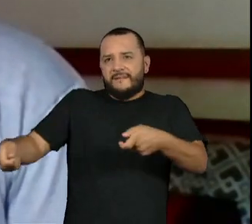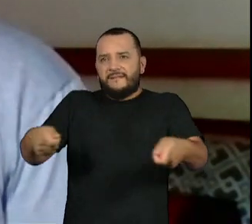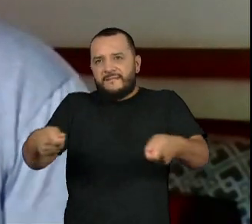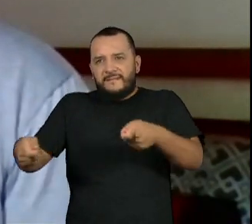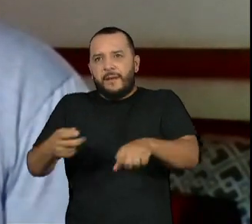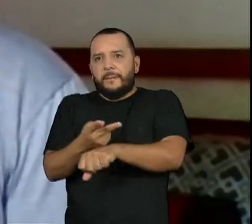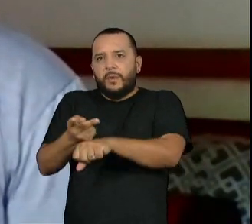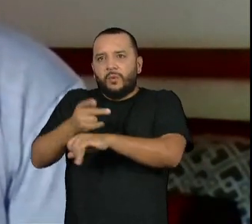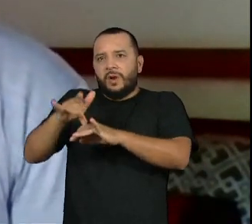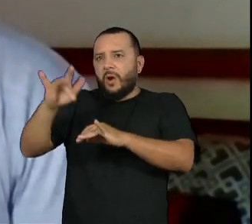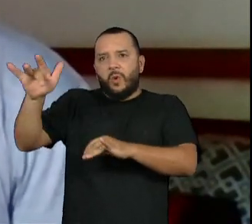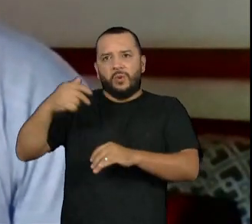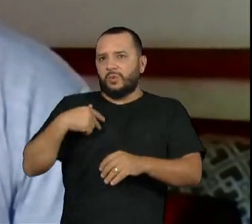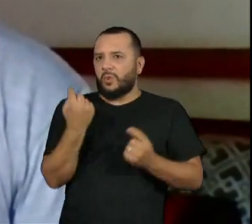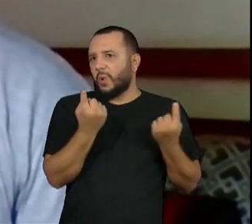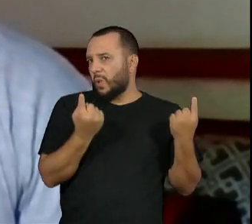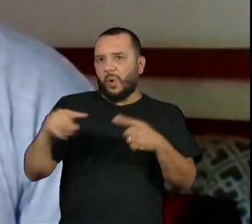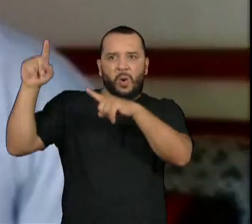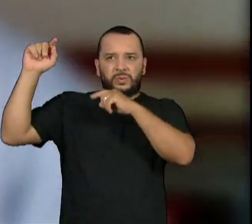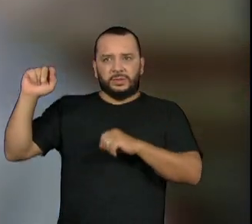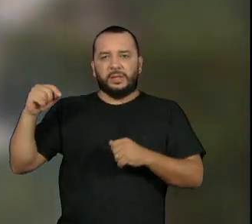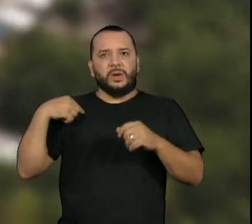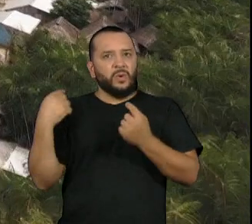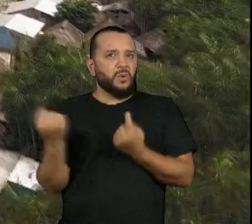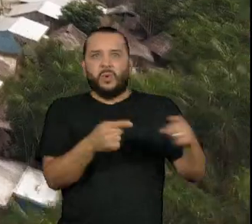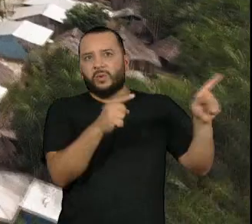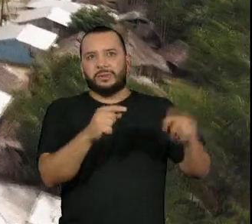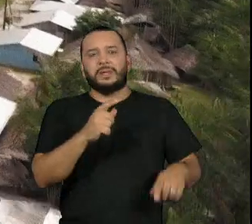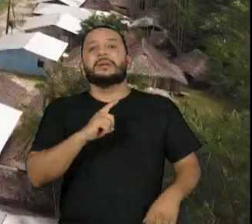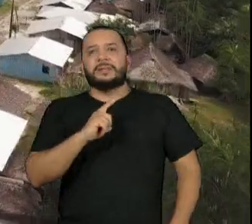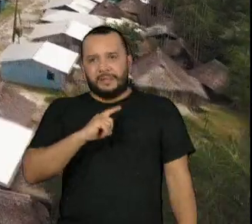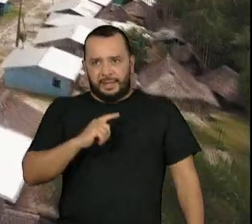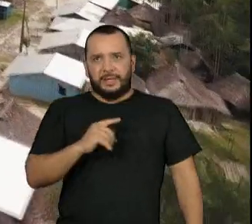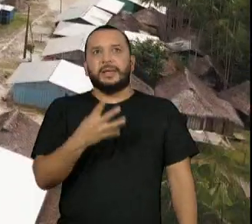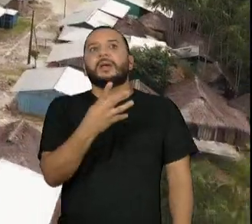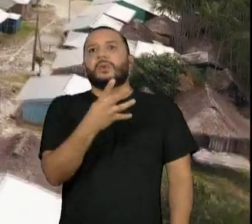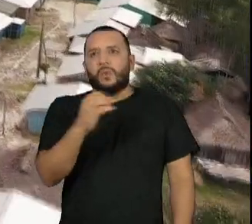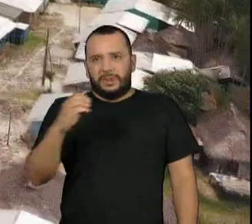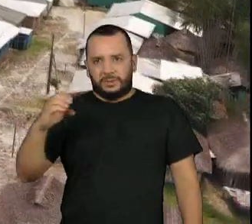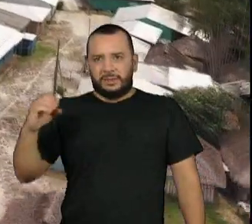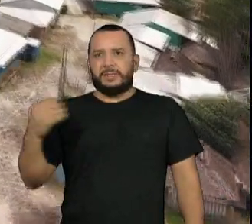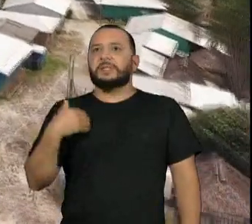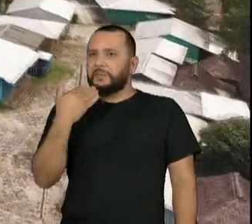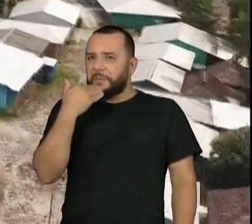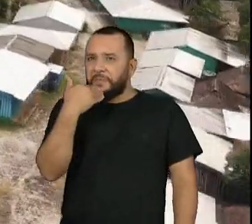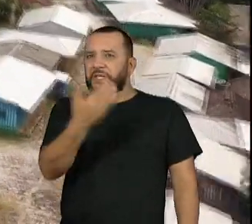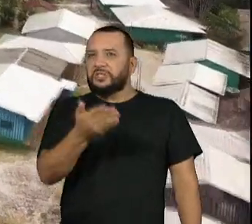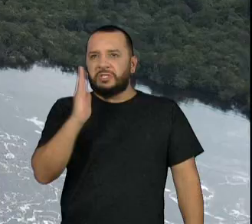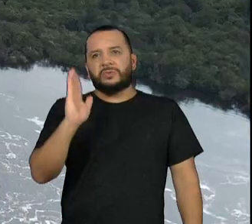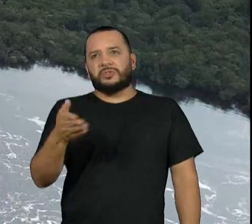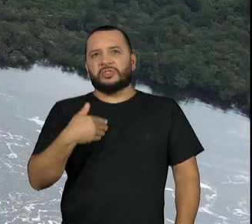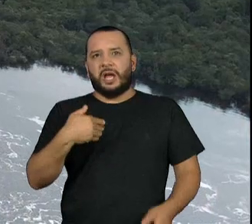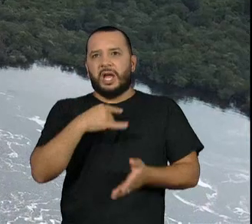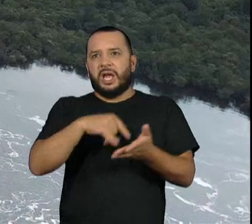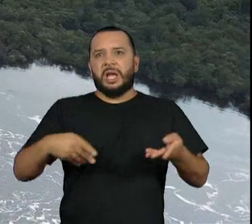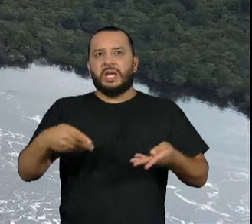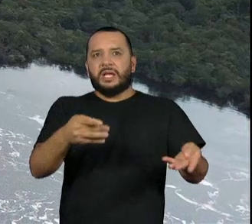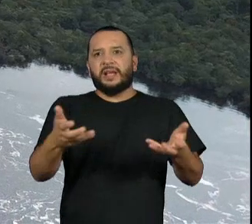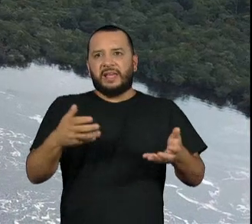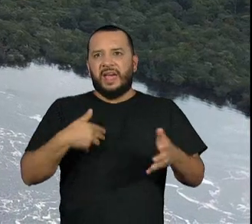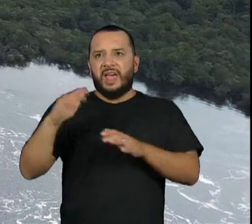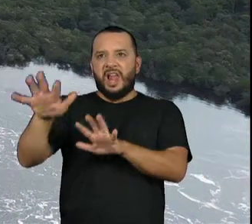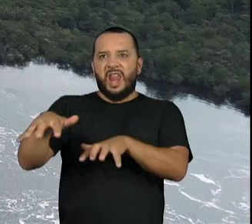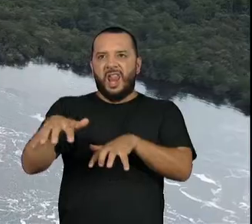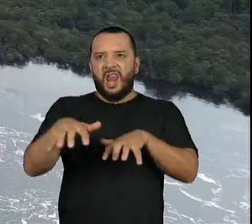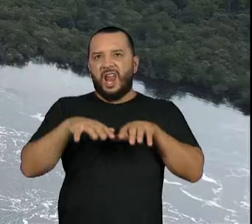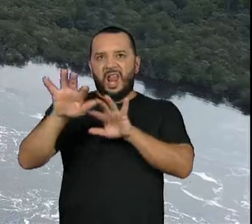Dentro das nossas terras, no Alto Rio Negro, existem mais de 400 requerimentos de prospecção mineral,